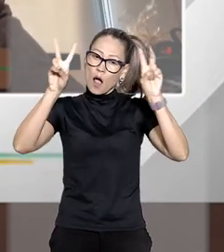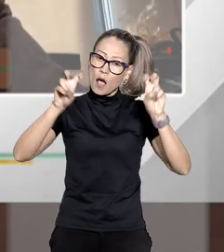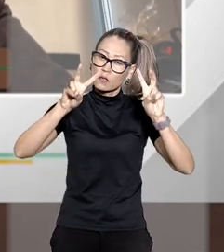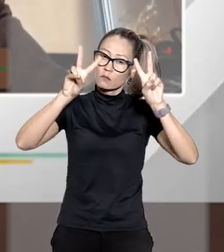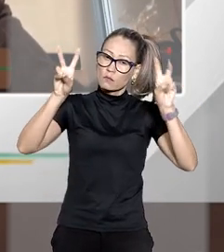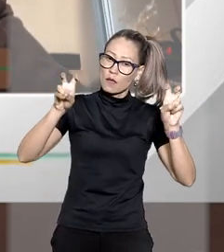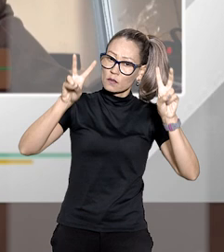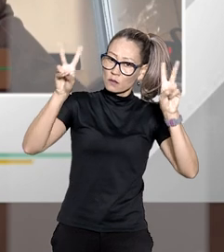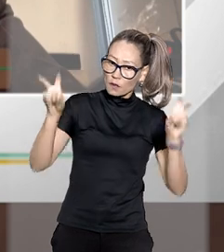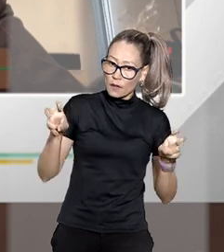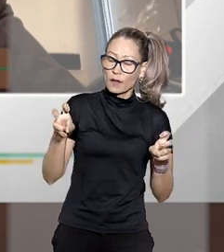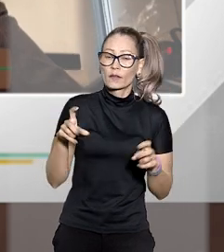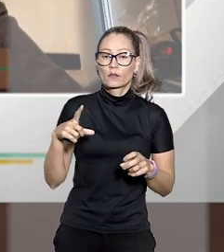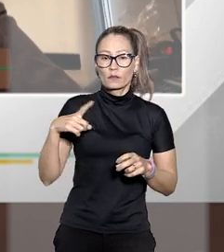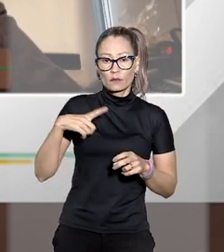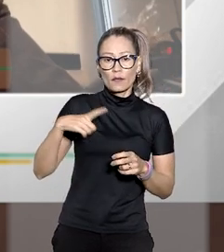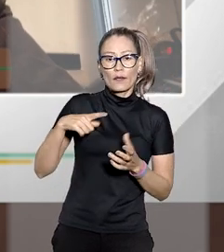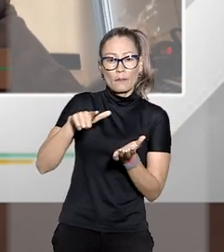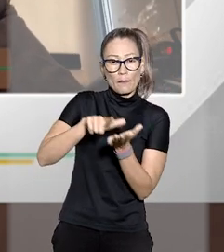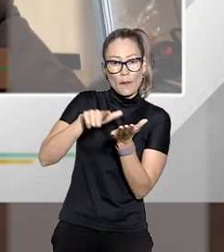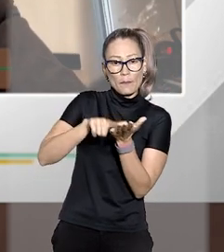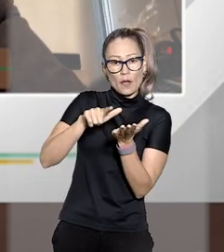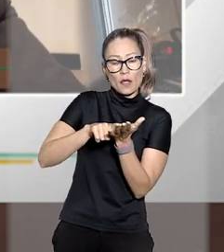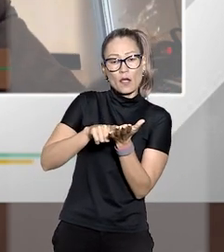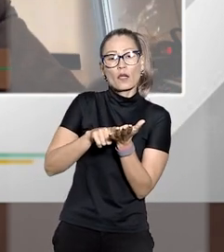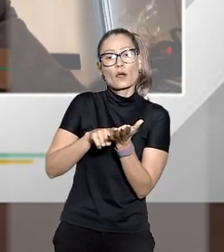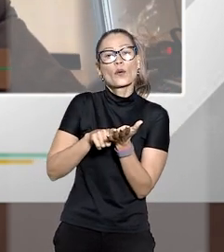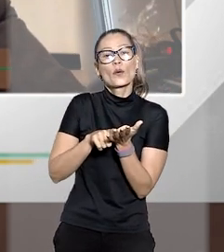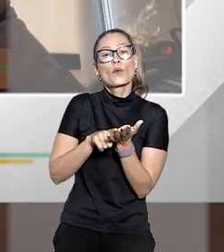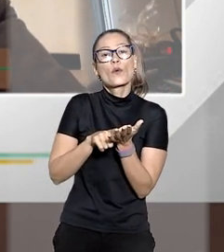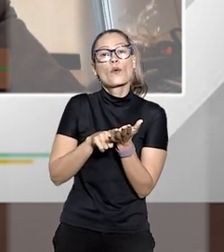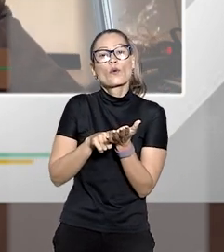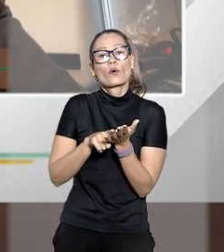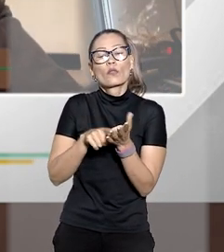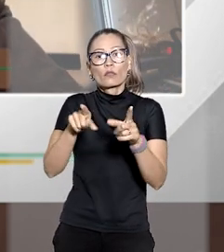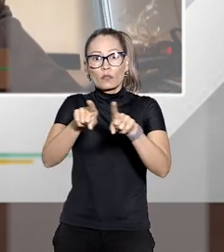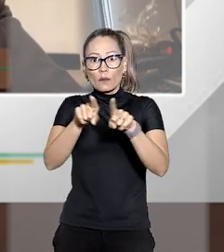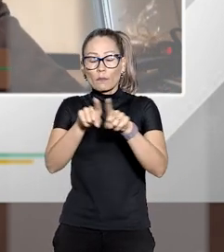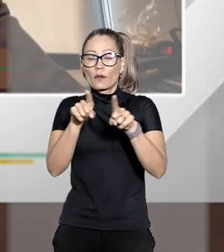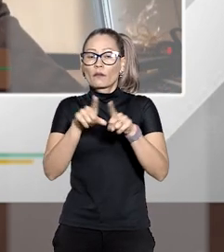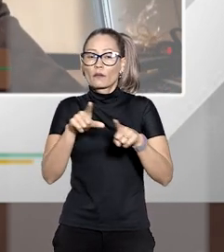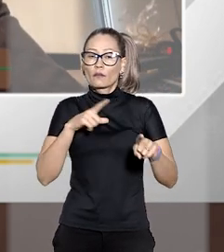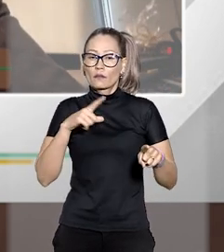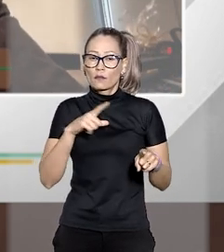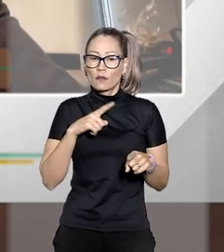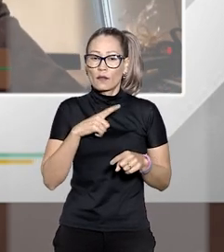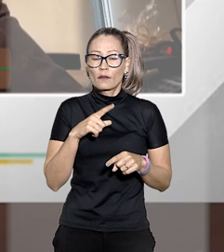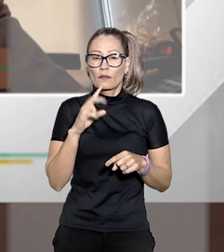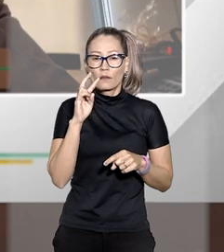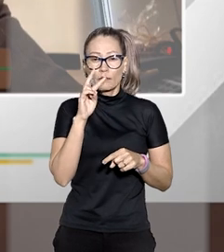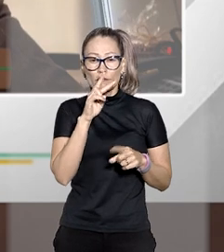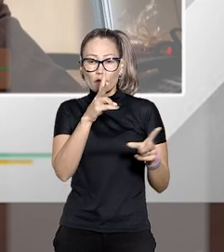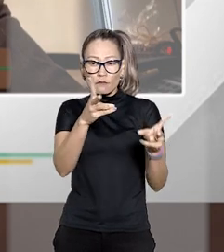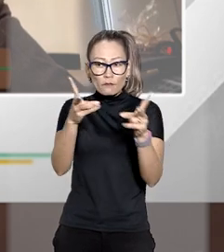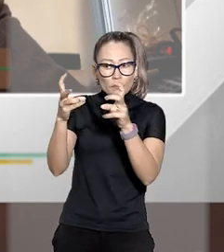você entra com a via reclamatória para controlar a competência constitucional ilegal acima de tudo a